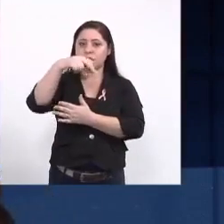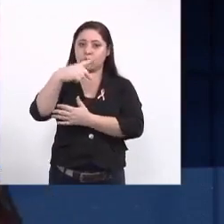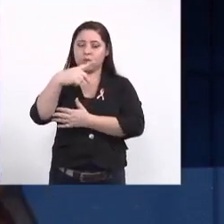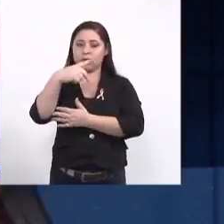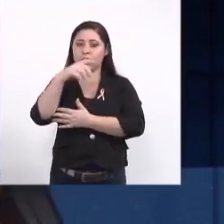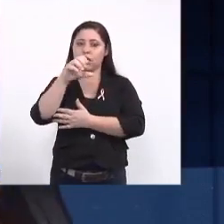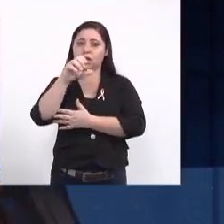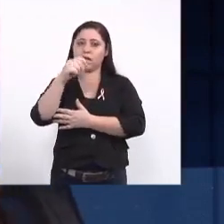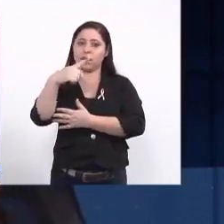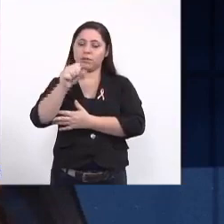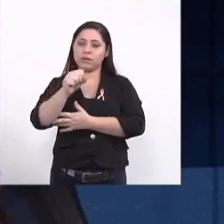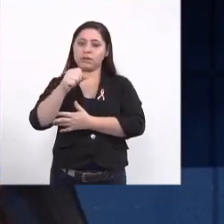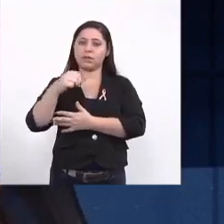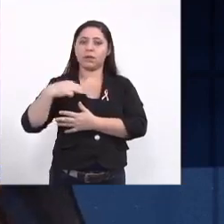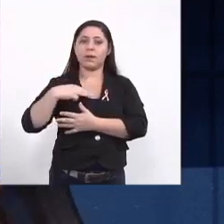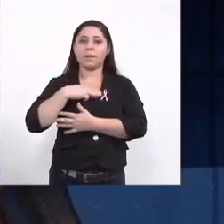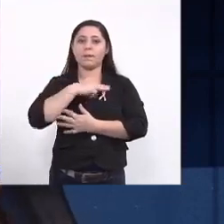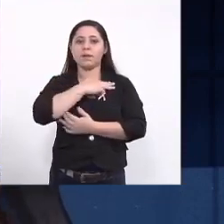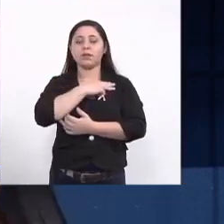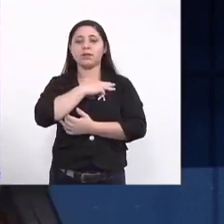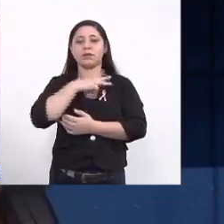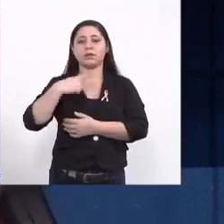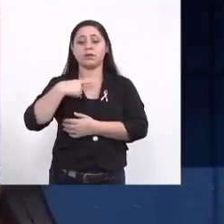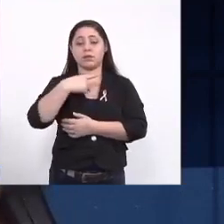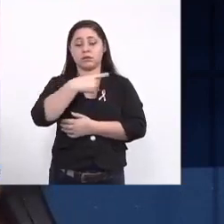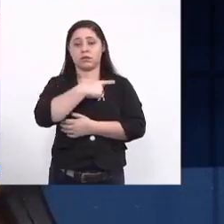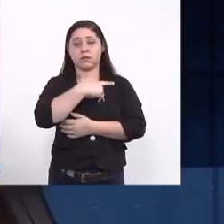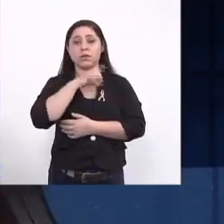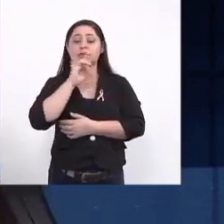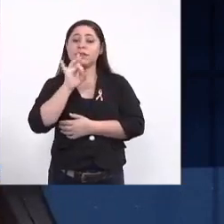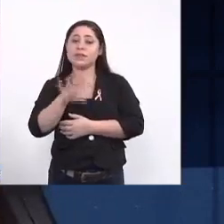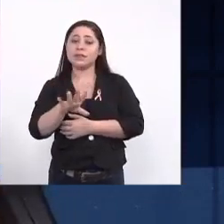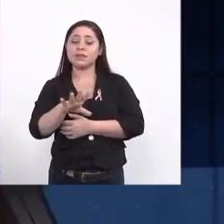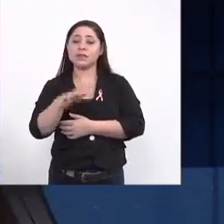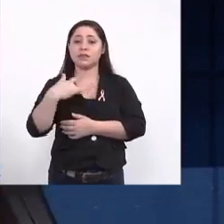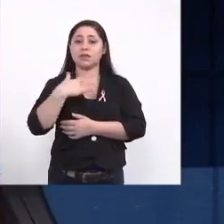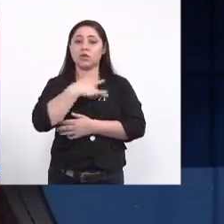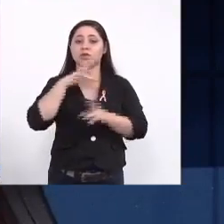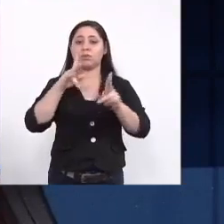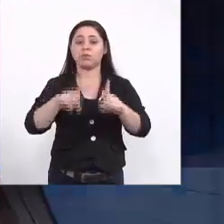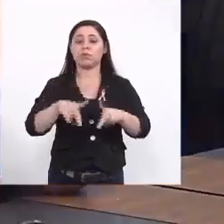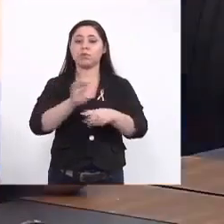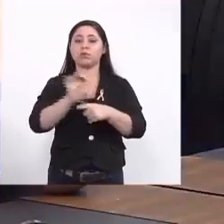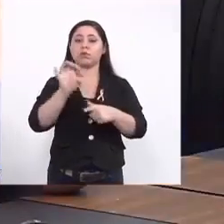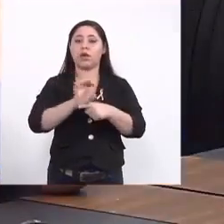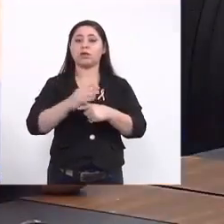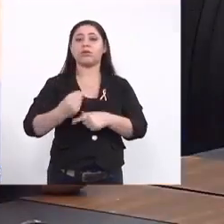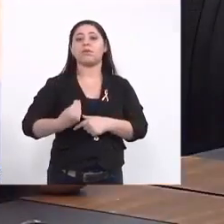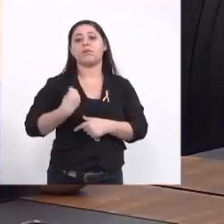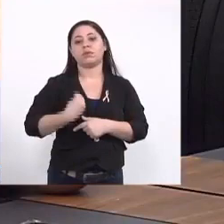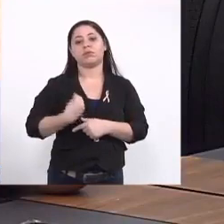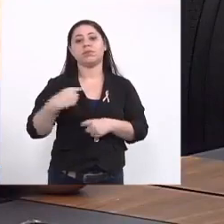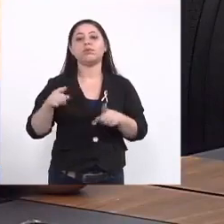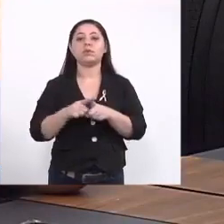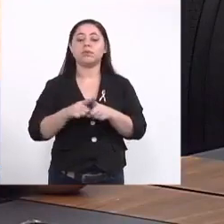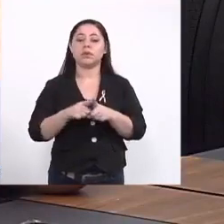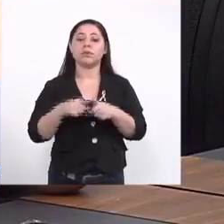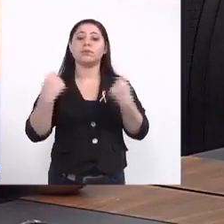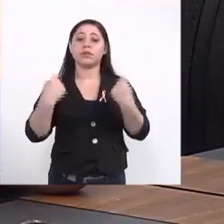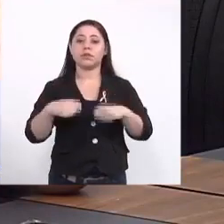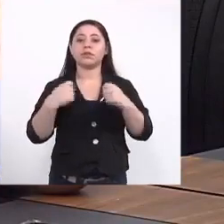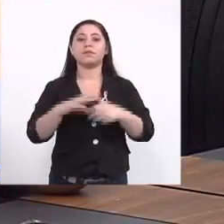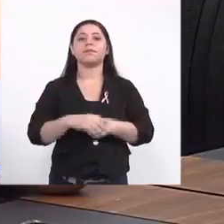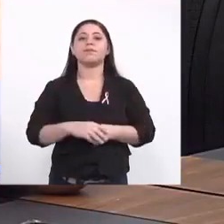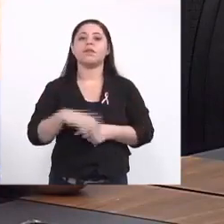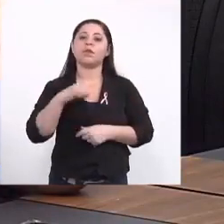e o Ministério da Saúde se a gente pensar no âmbito da saúde pública o Estado teria participação sobre isso também então